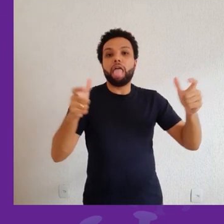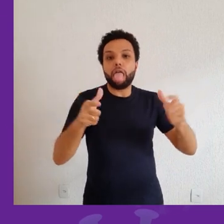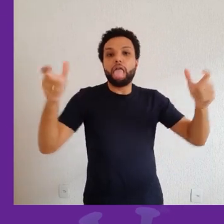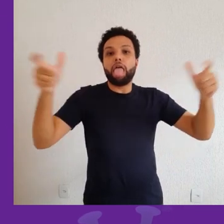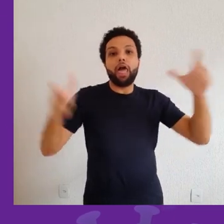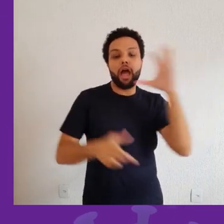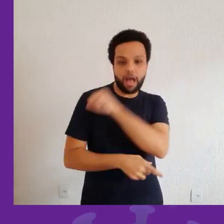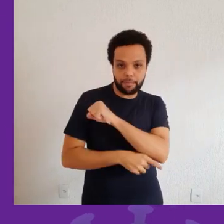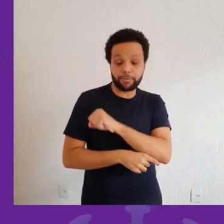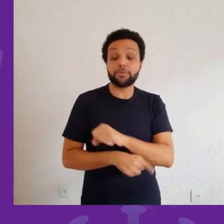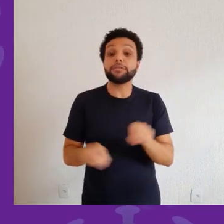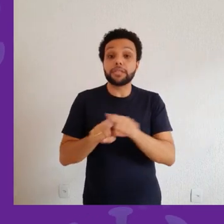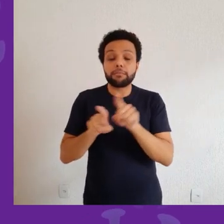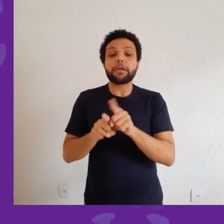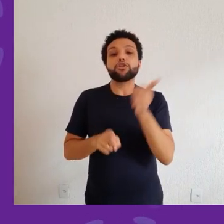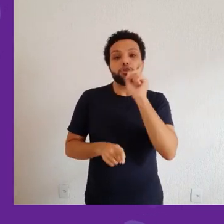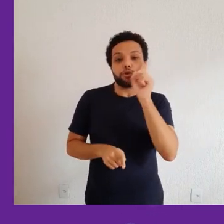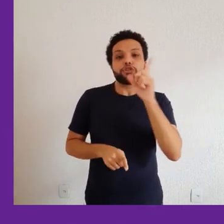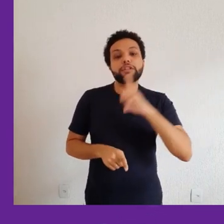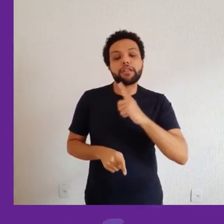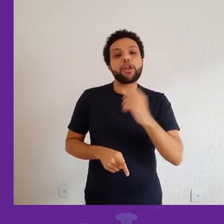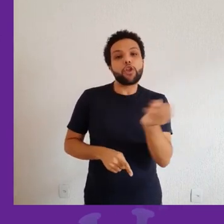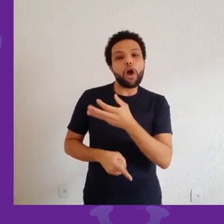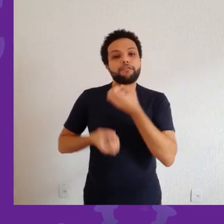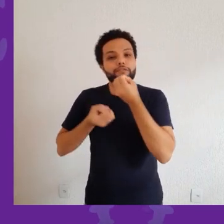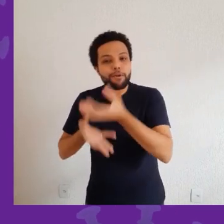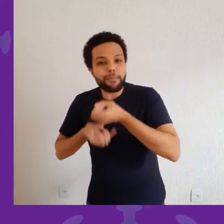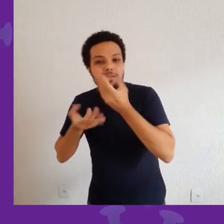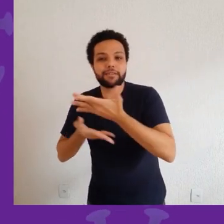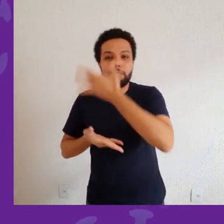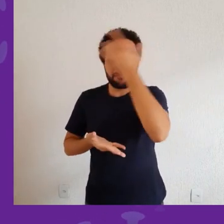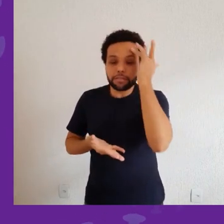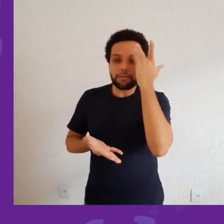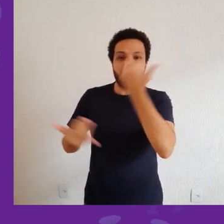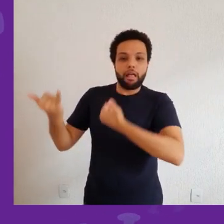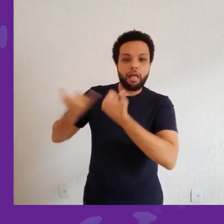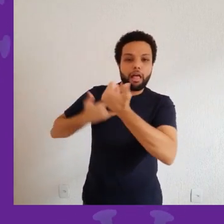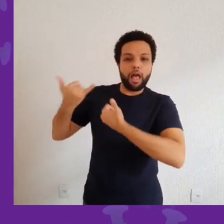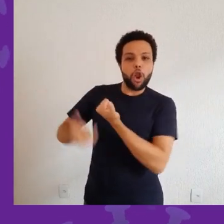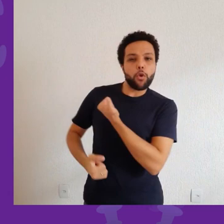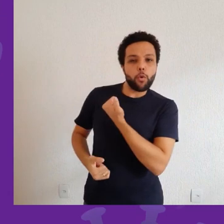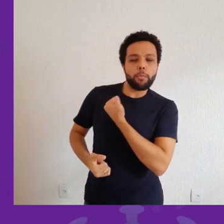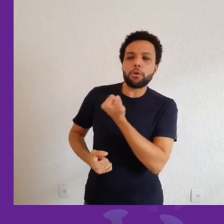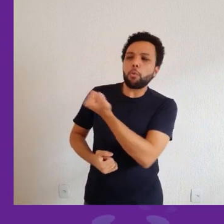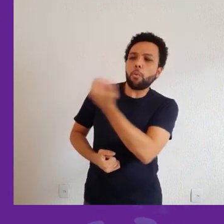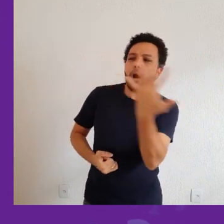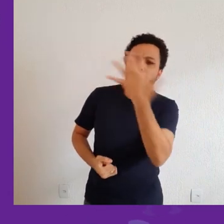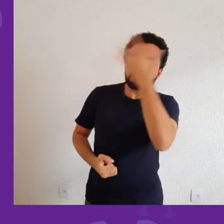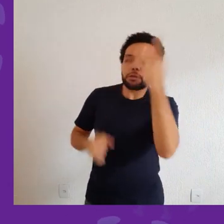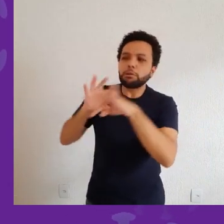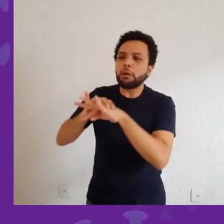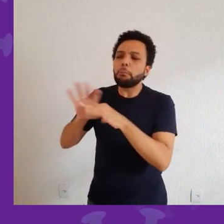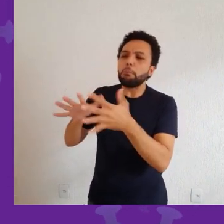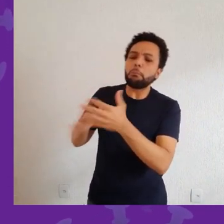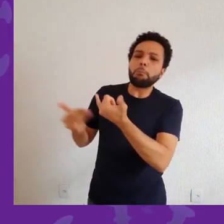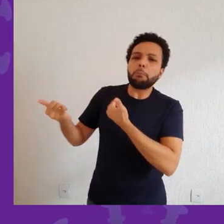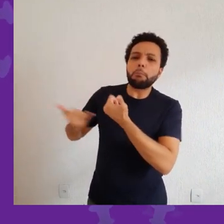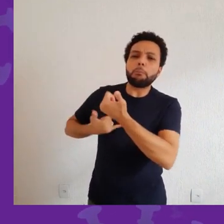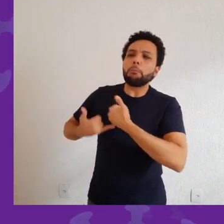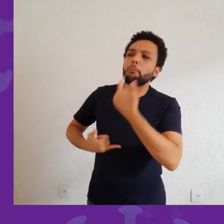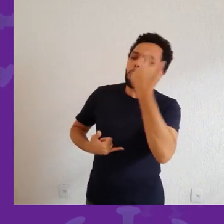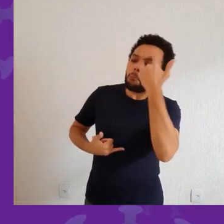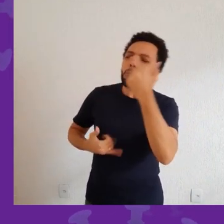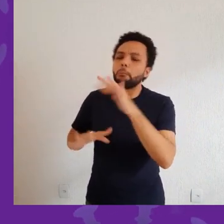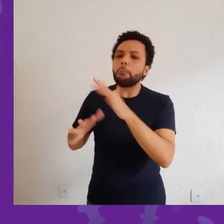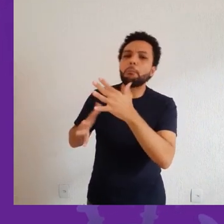à medida que a informação epidemiológica vai chegando, a gente vai tentando fazer projeções na tentativa de prever,